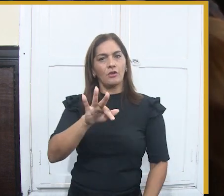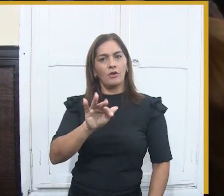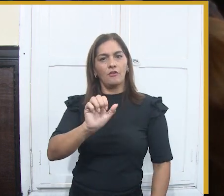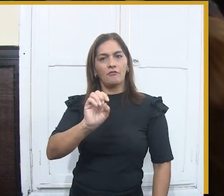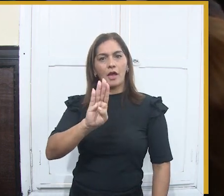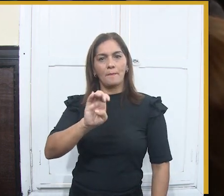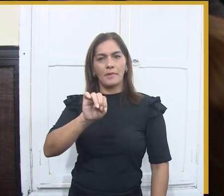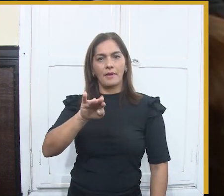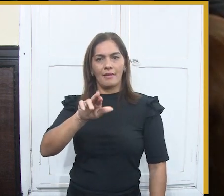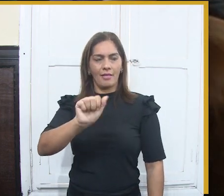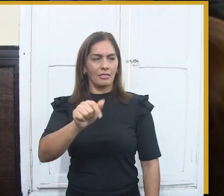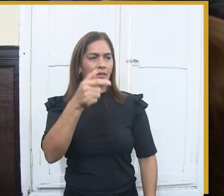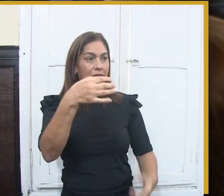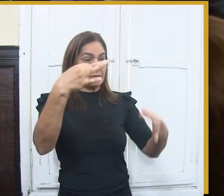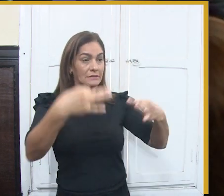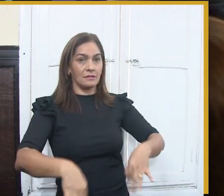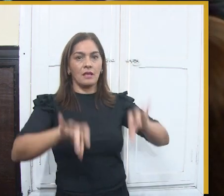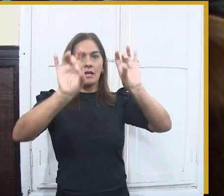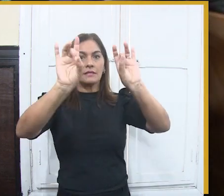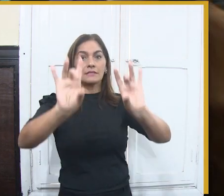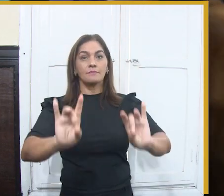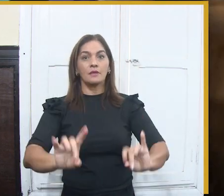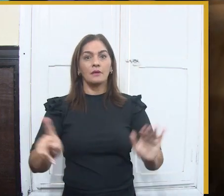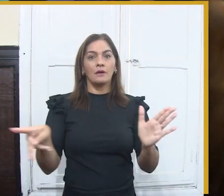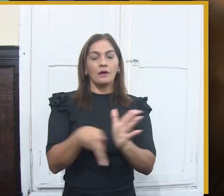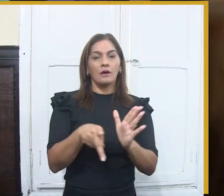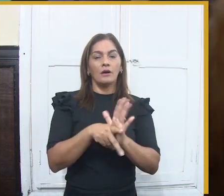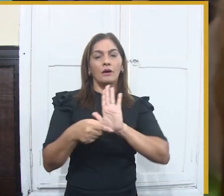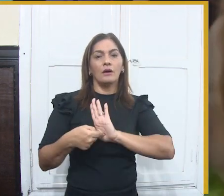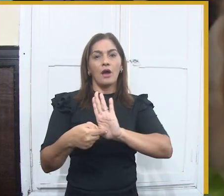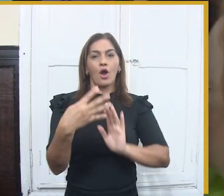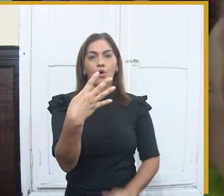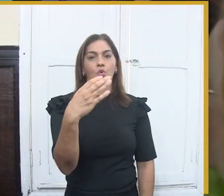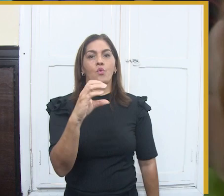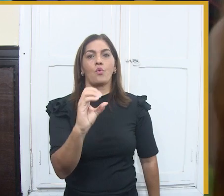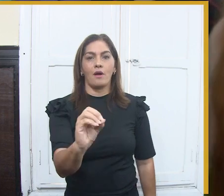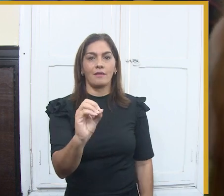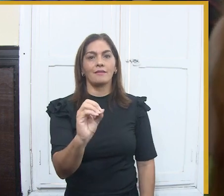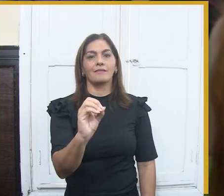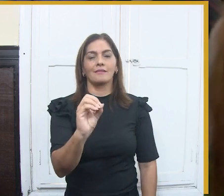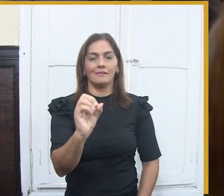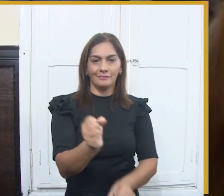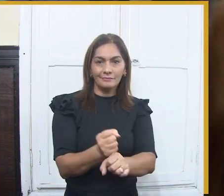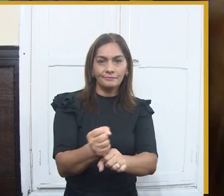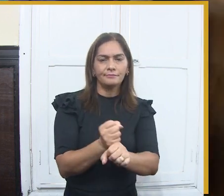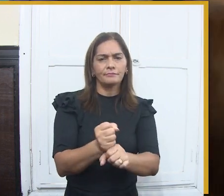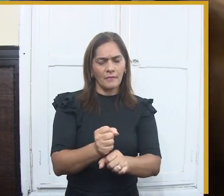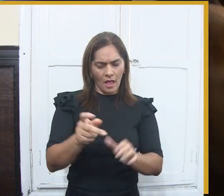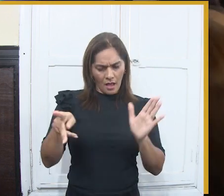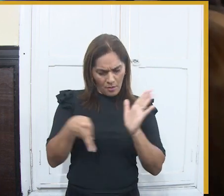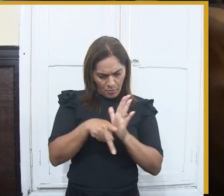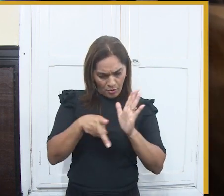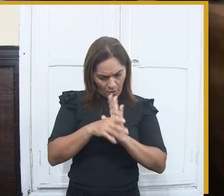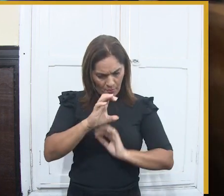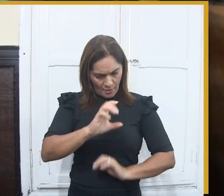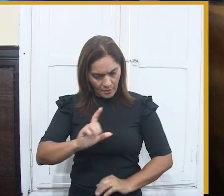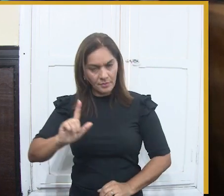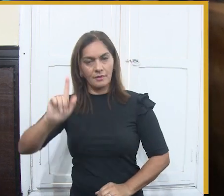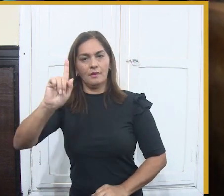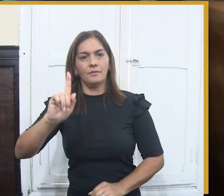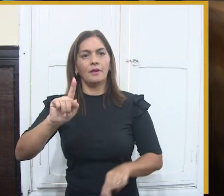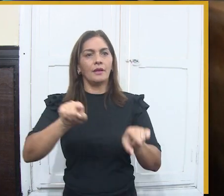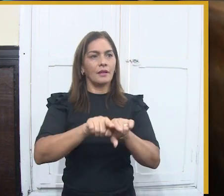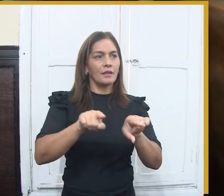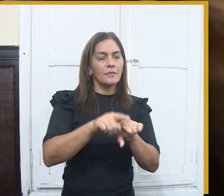E isso que está sendo construído desde o ano passado, desde o ano retrasado, pensando essa edição, ela será, com toda